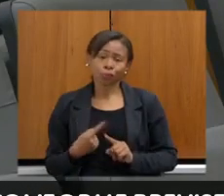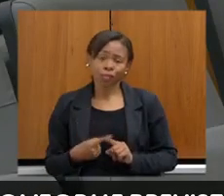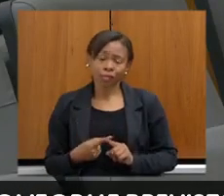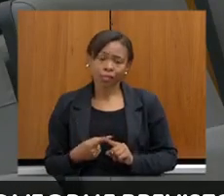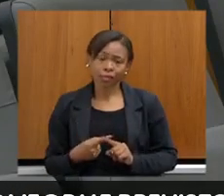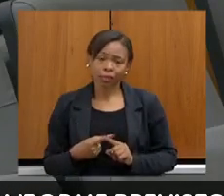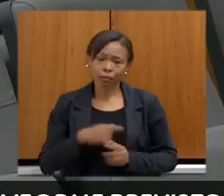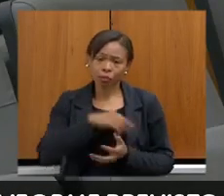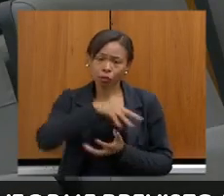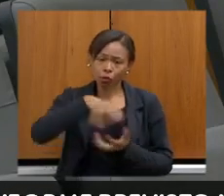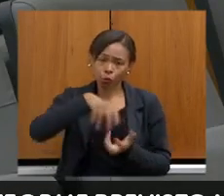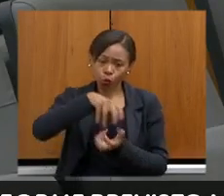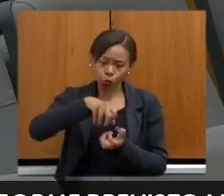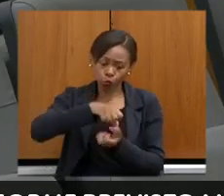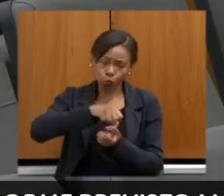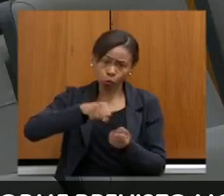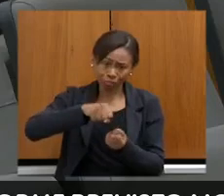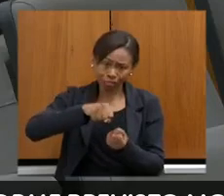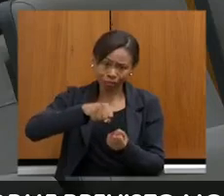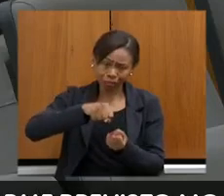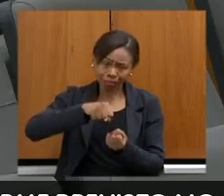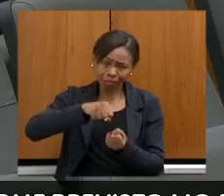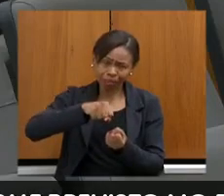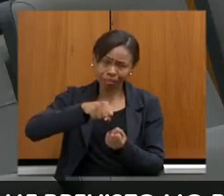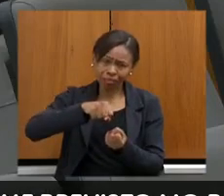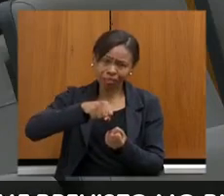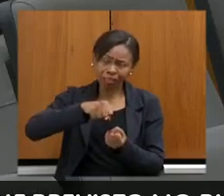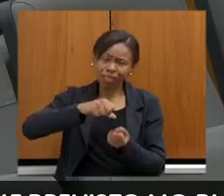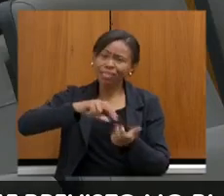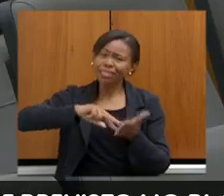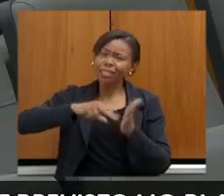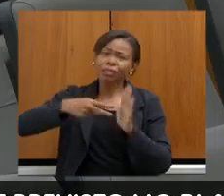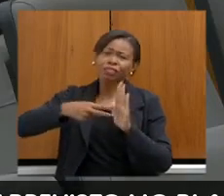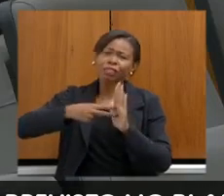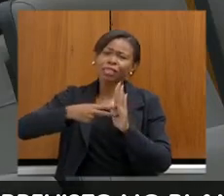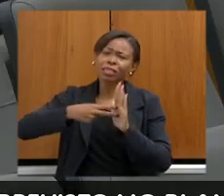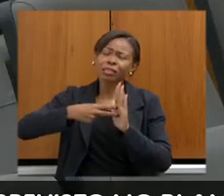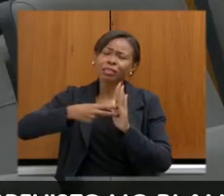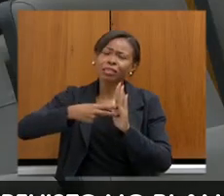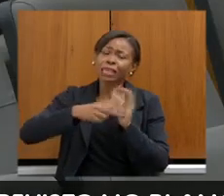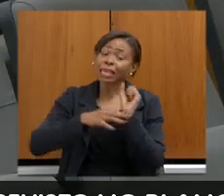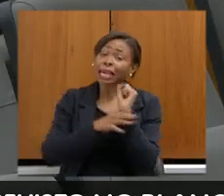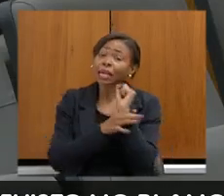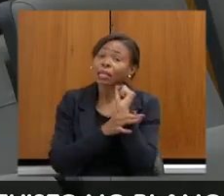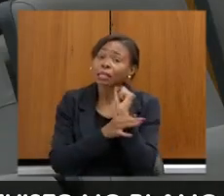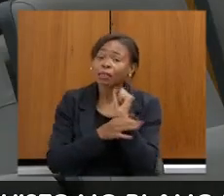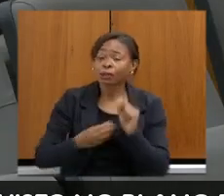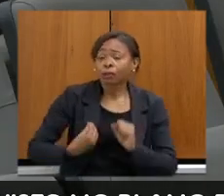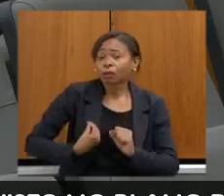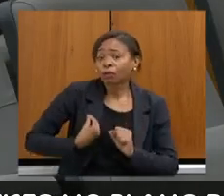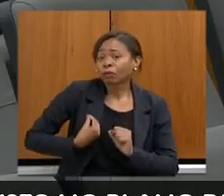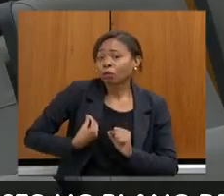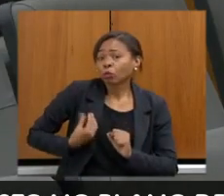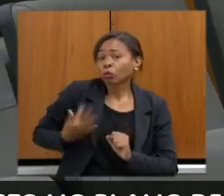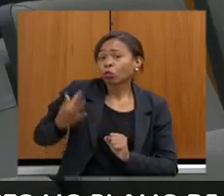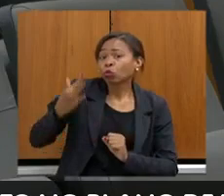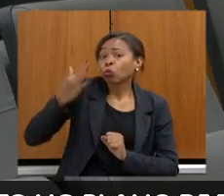sustentabilidade significa garantia de sobrevivência das novas gerações.